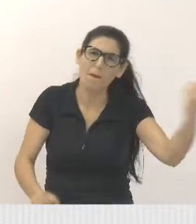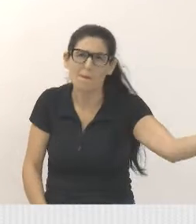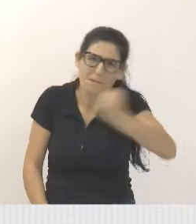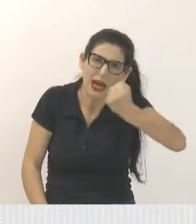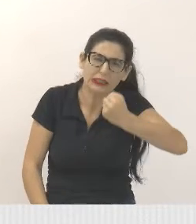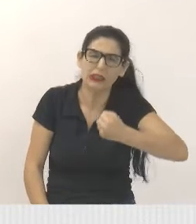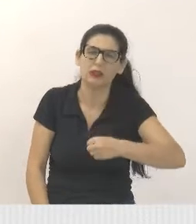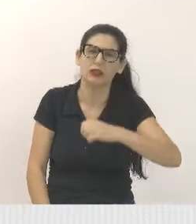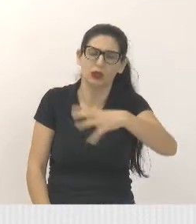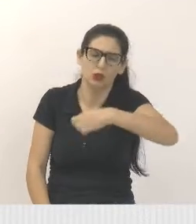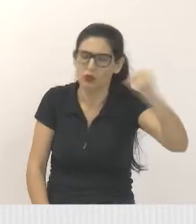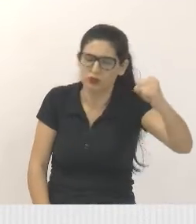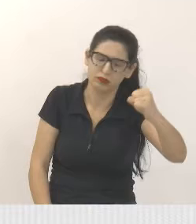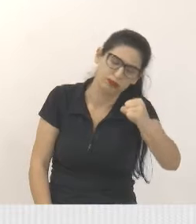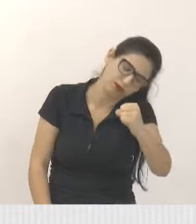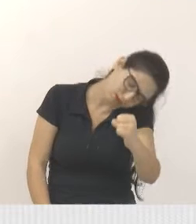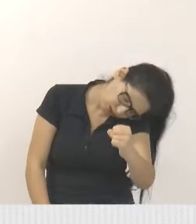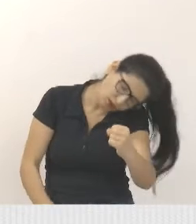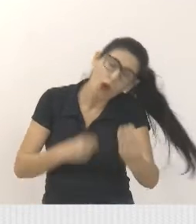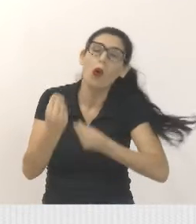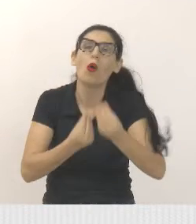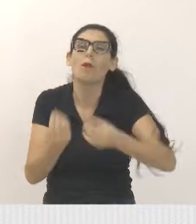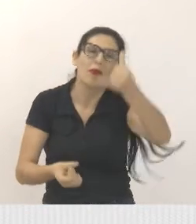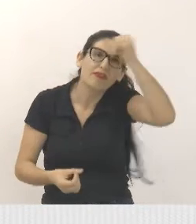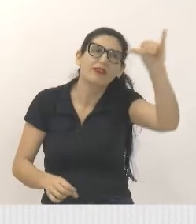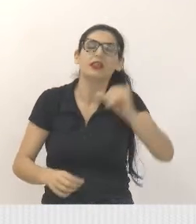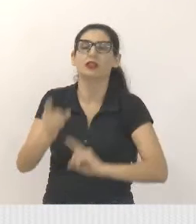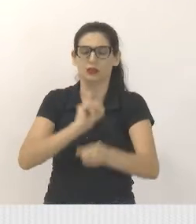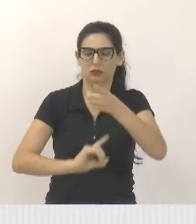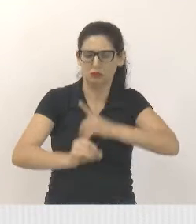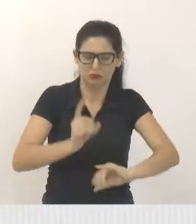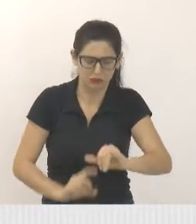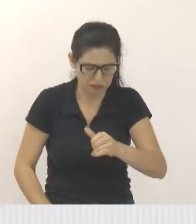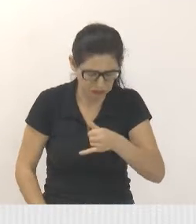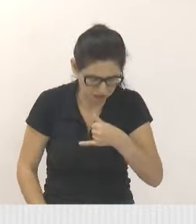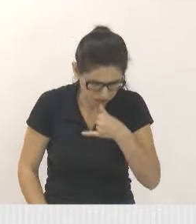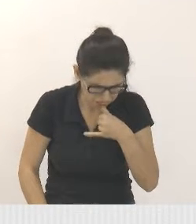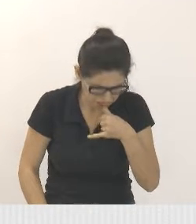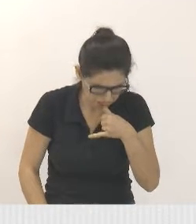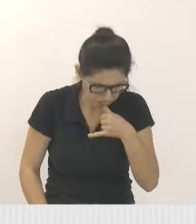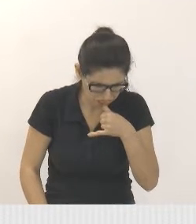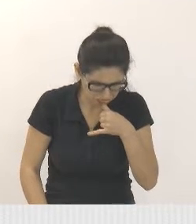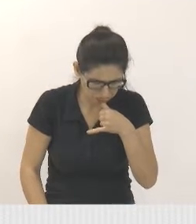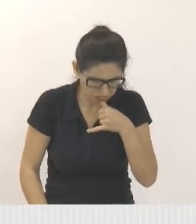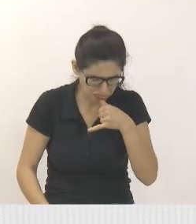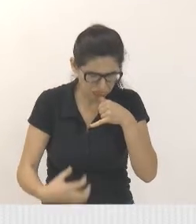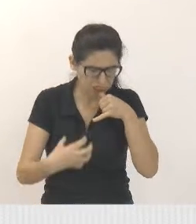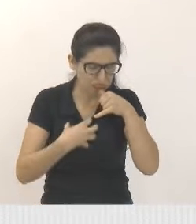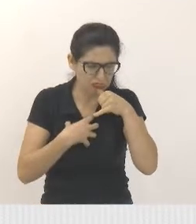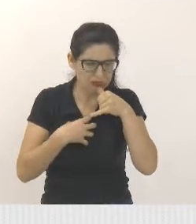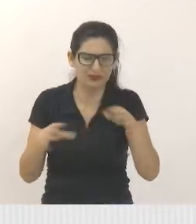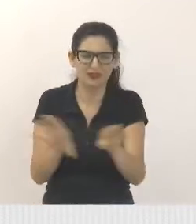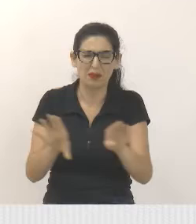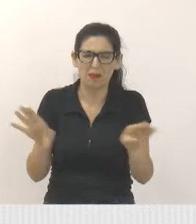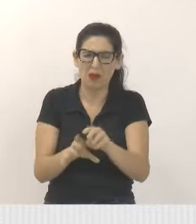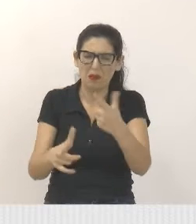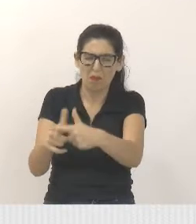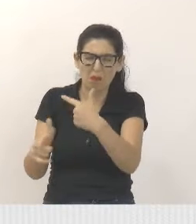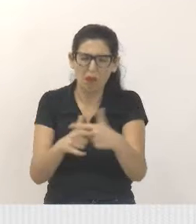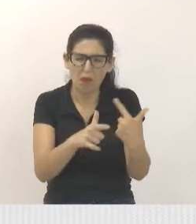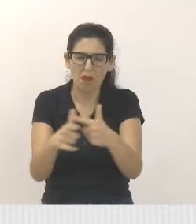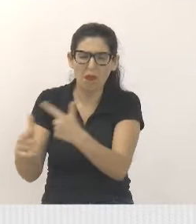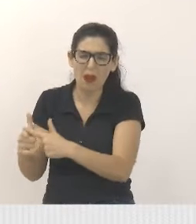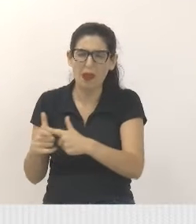maior de crise de ansiedade, de automedicação, de distúrbios psiquiátricos,